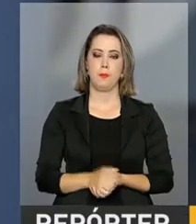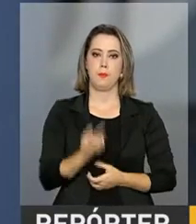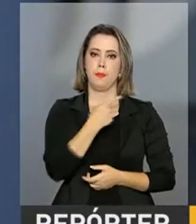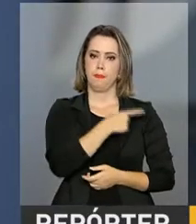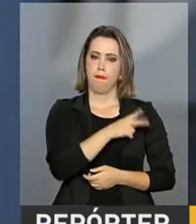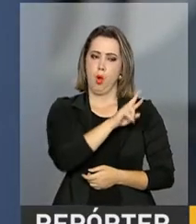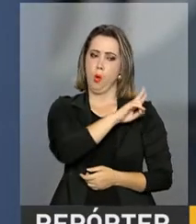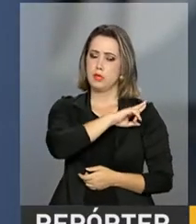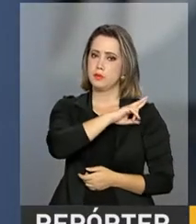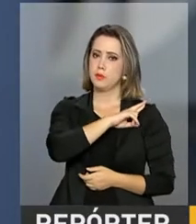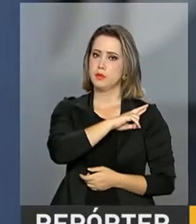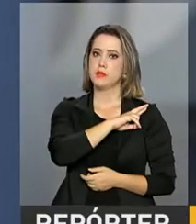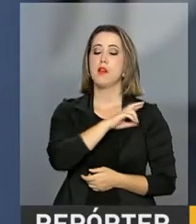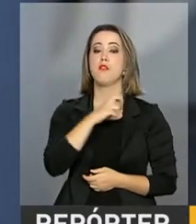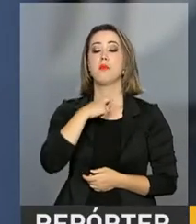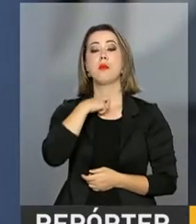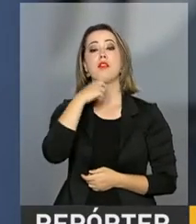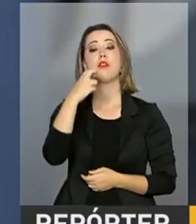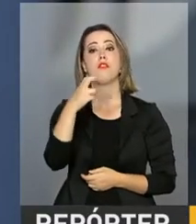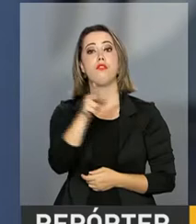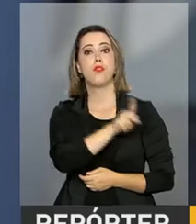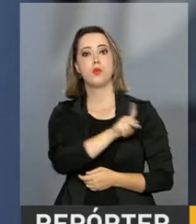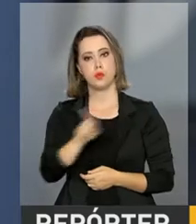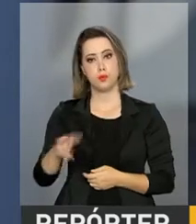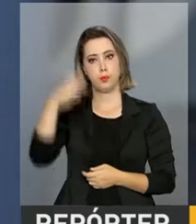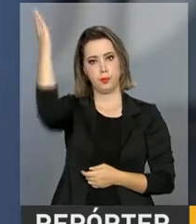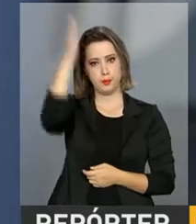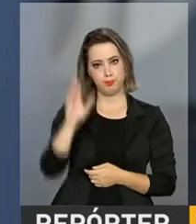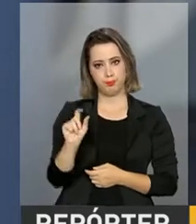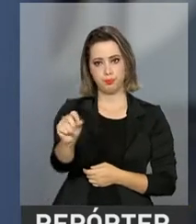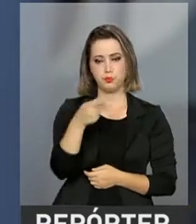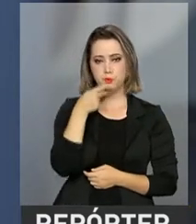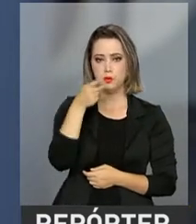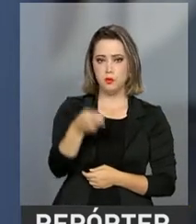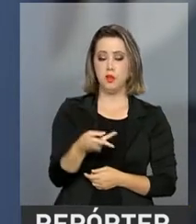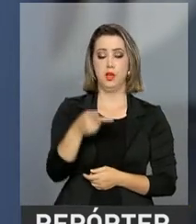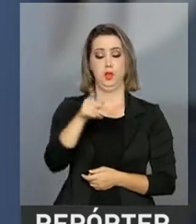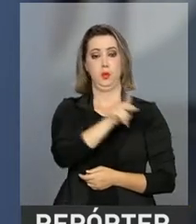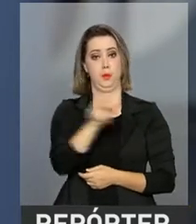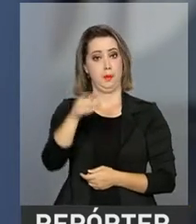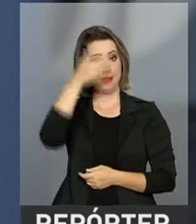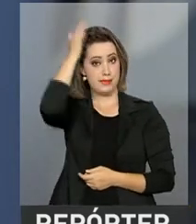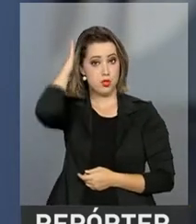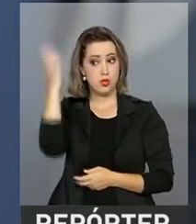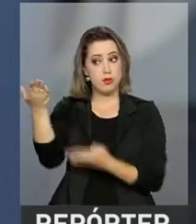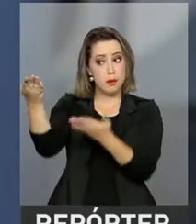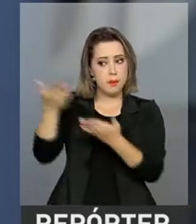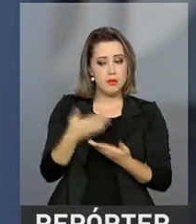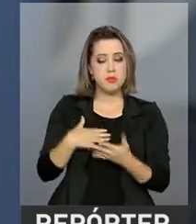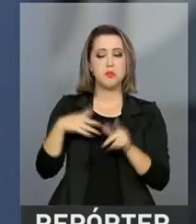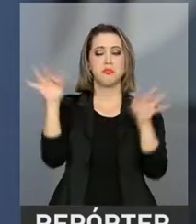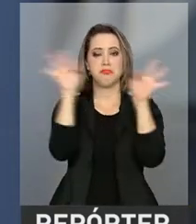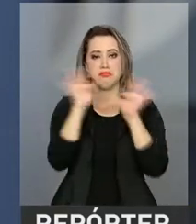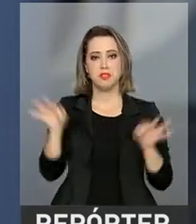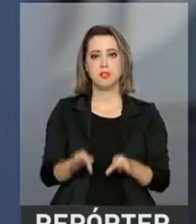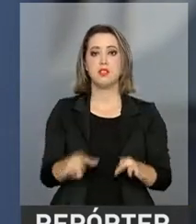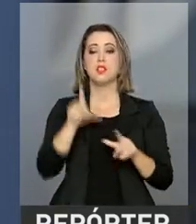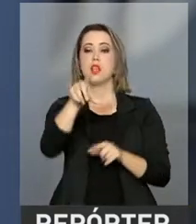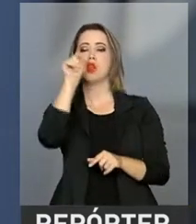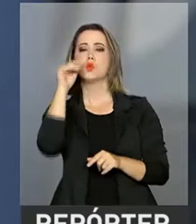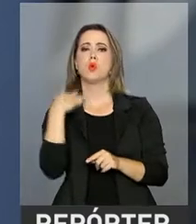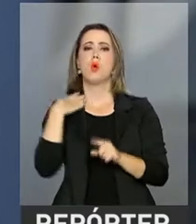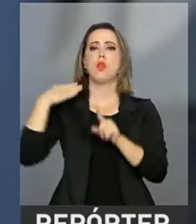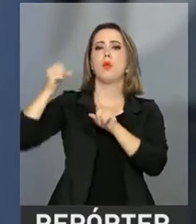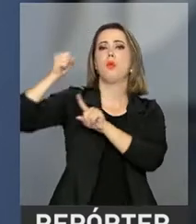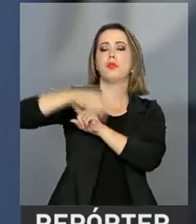Presidência da República, Alexandre Parola, afirmou que o presidente Michel Temer recebeu com satisfação a decisão do Banco Central de reduzir